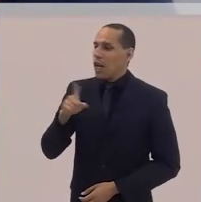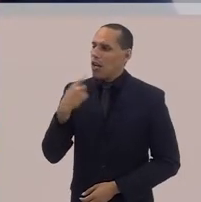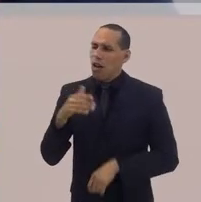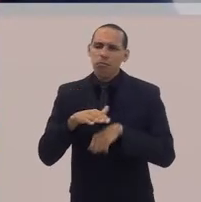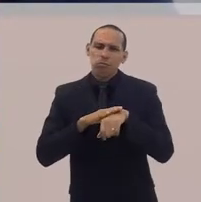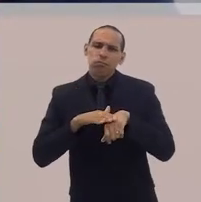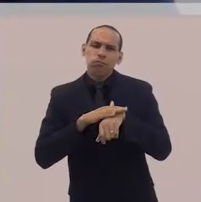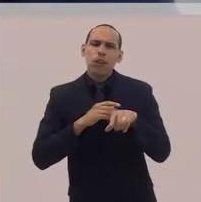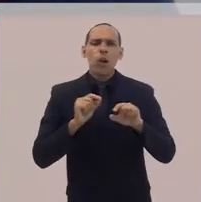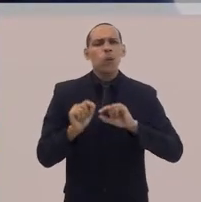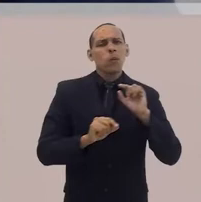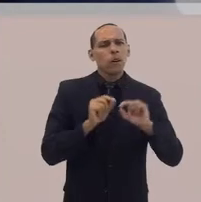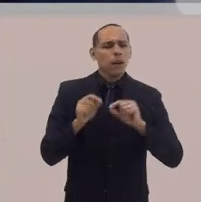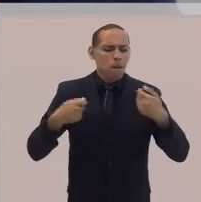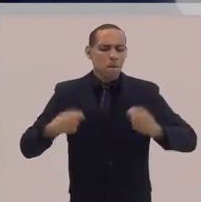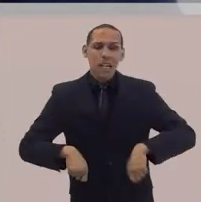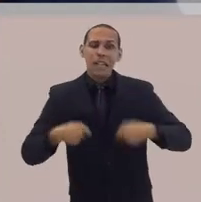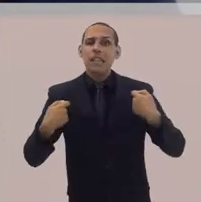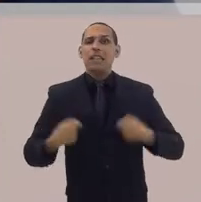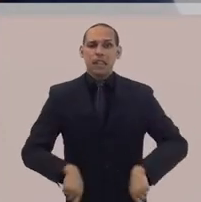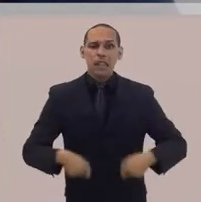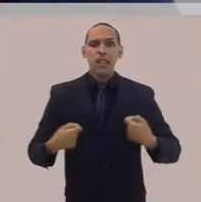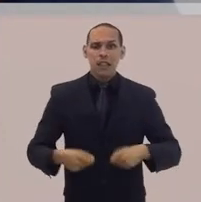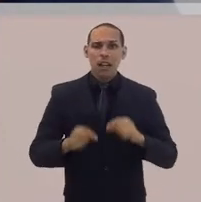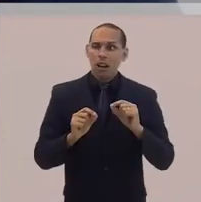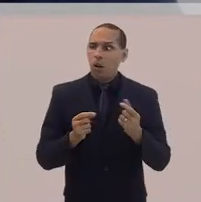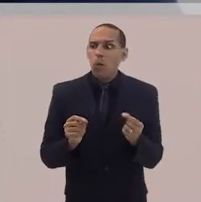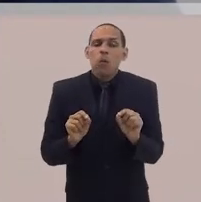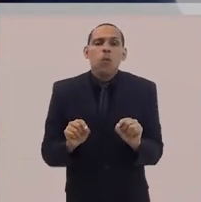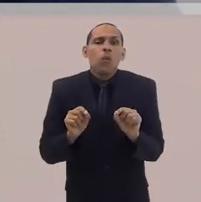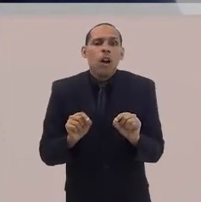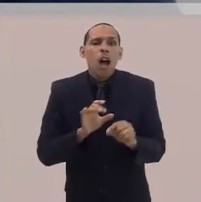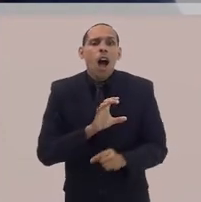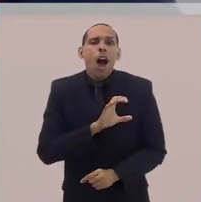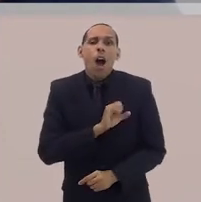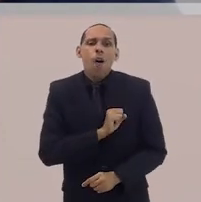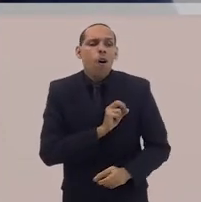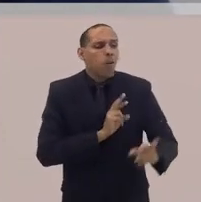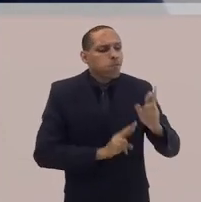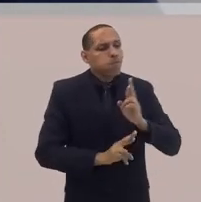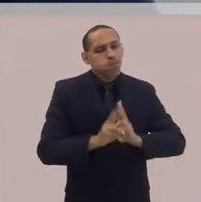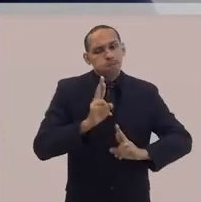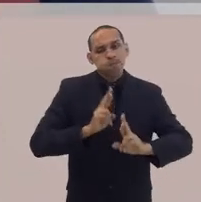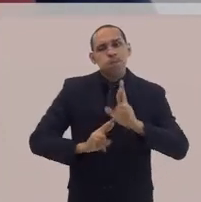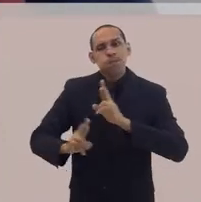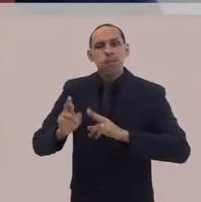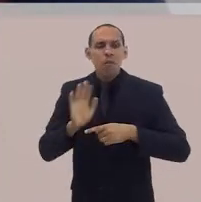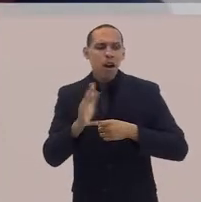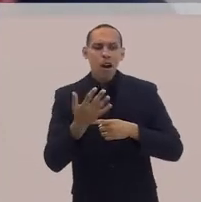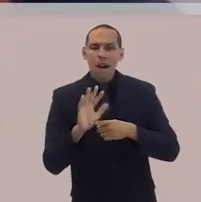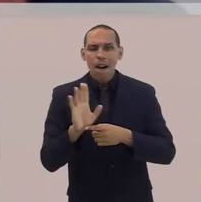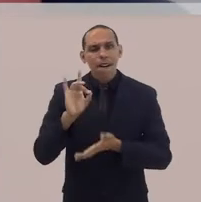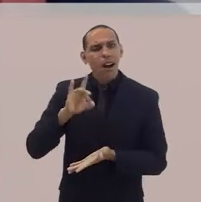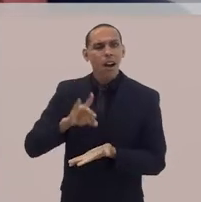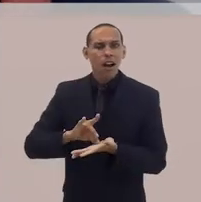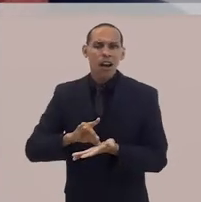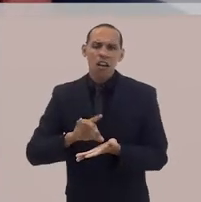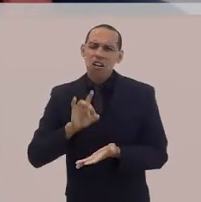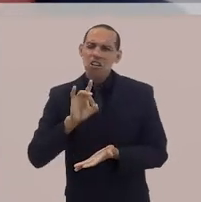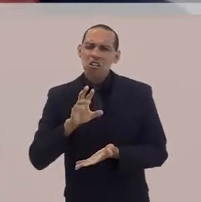falava sobre essa necessidade das relações humanas, do amor entre as pessoas, de não ser só